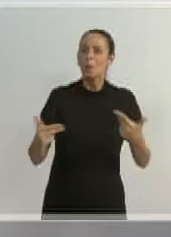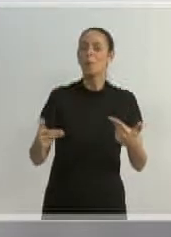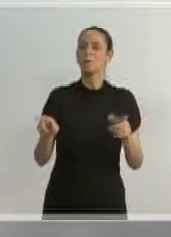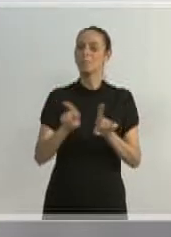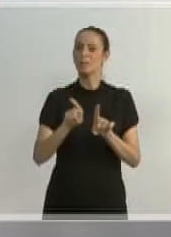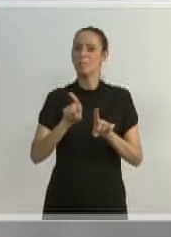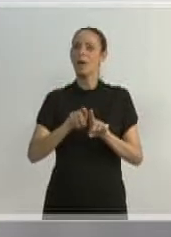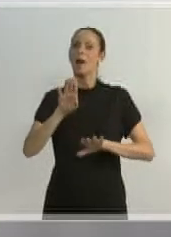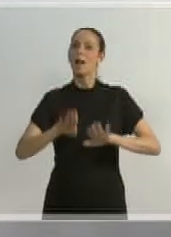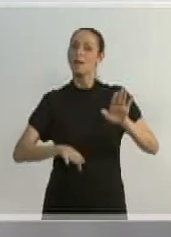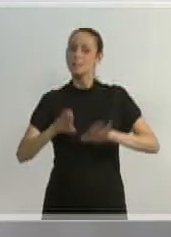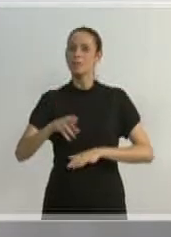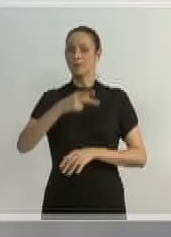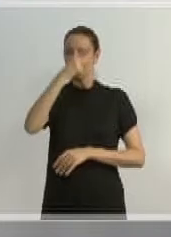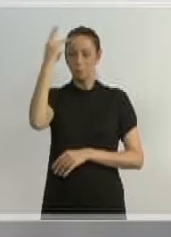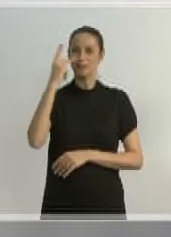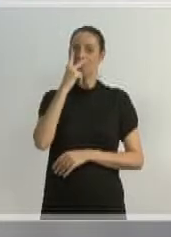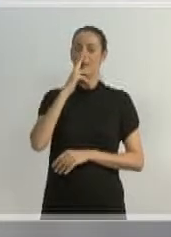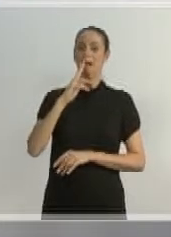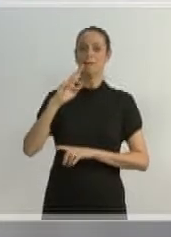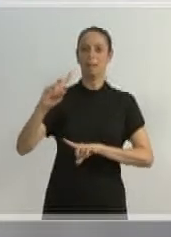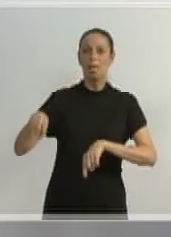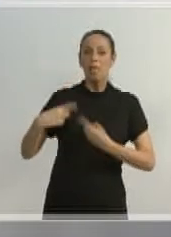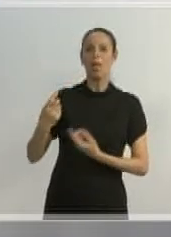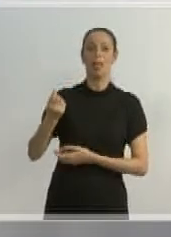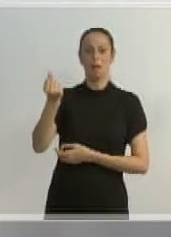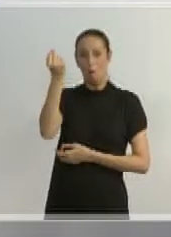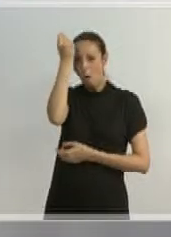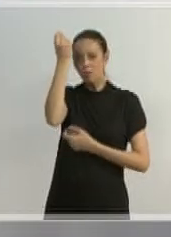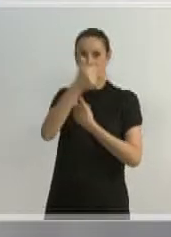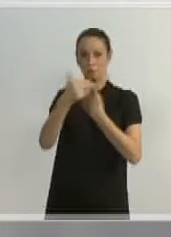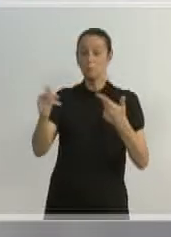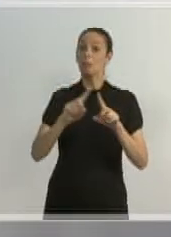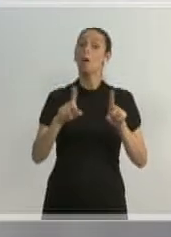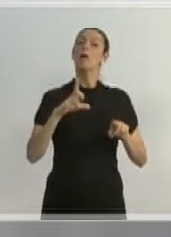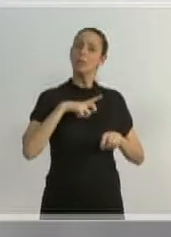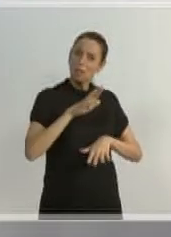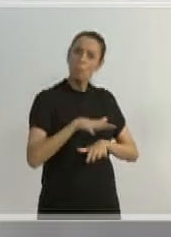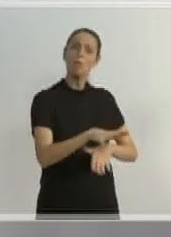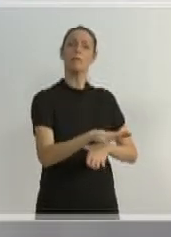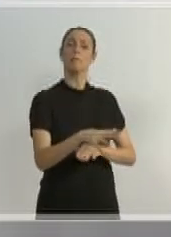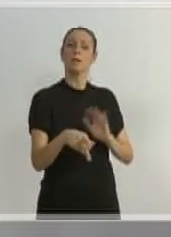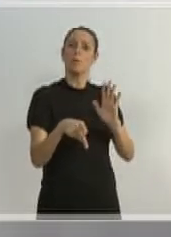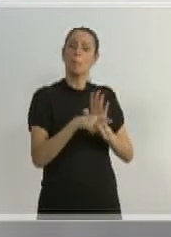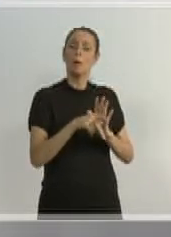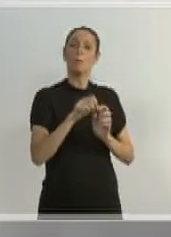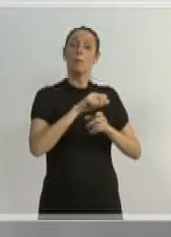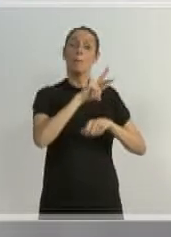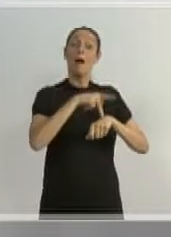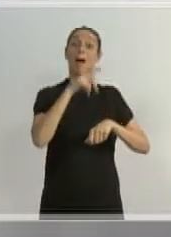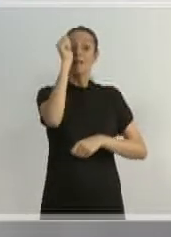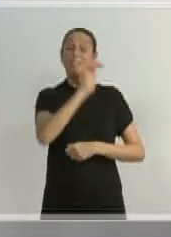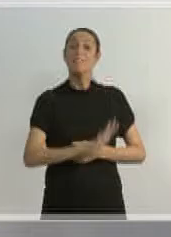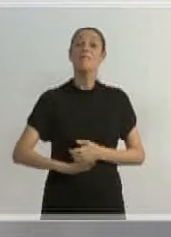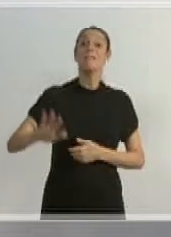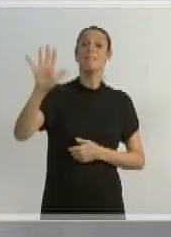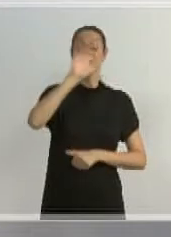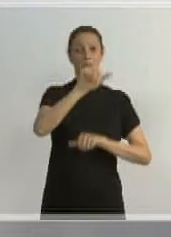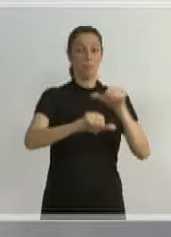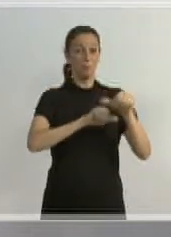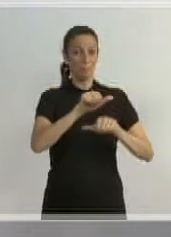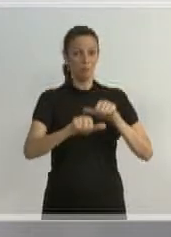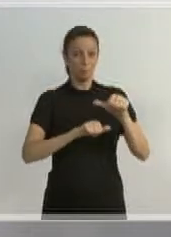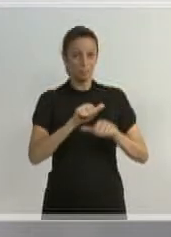que a gente enfrenta muitas vezes por estar na política, existe sim um movimento, um movimento que não é local, um movimento que é nacional, de transformação na